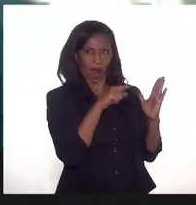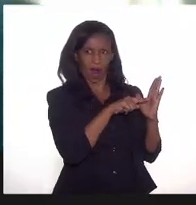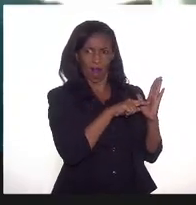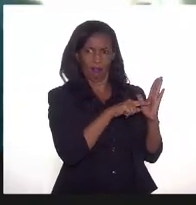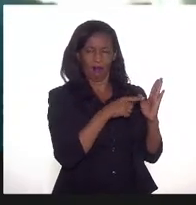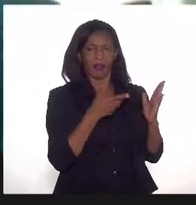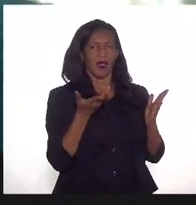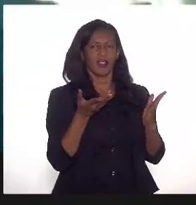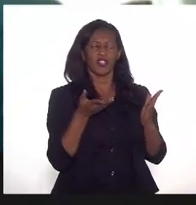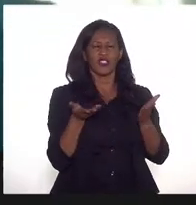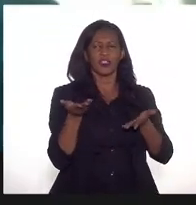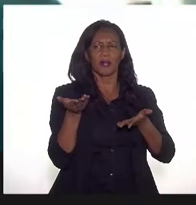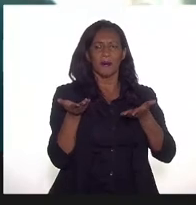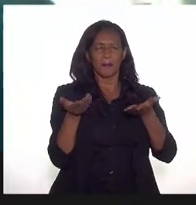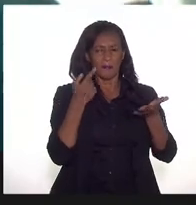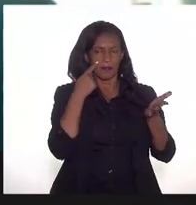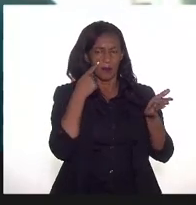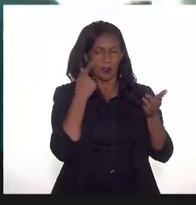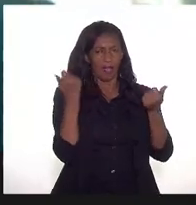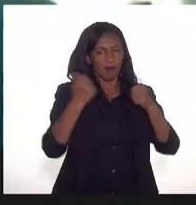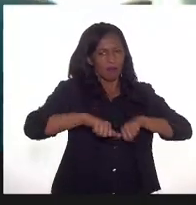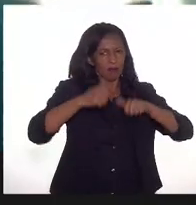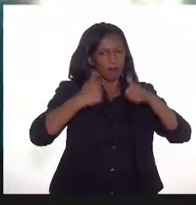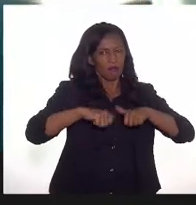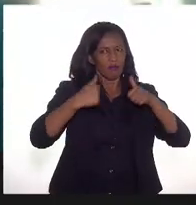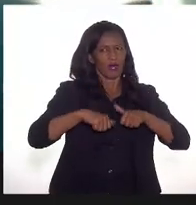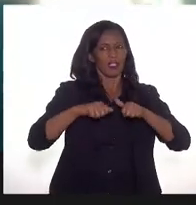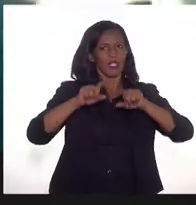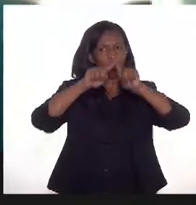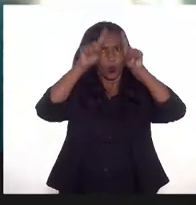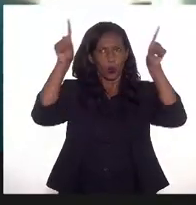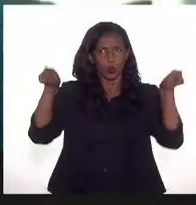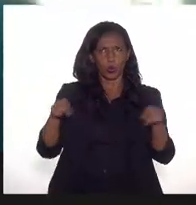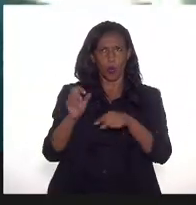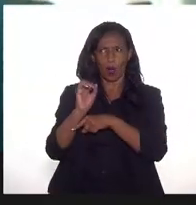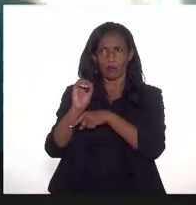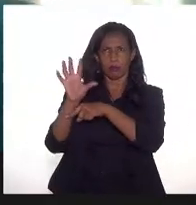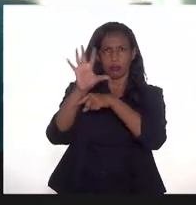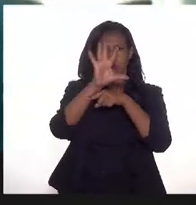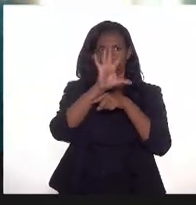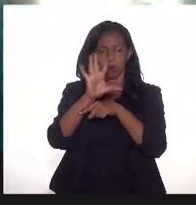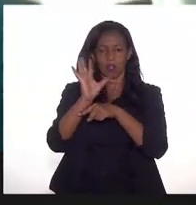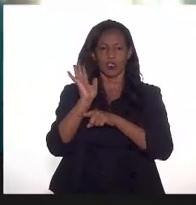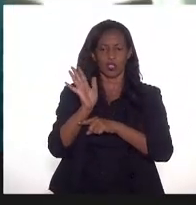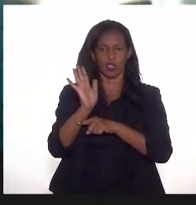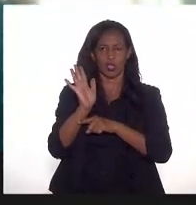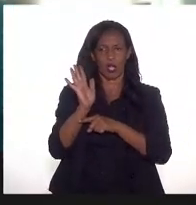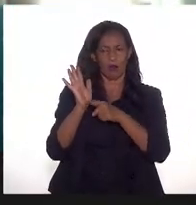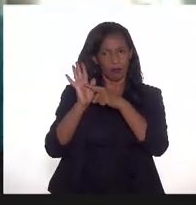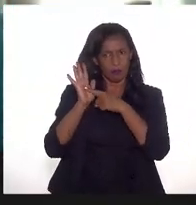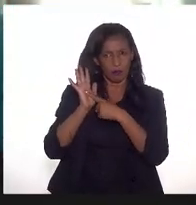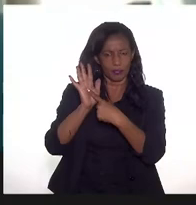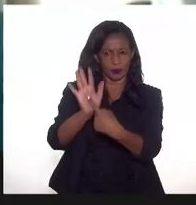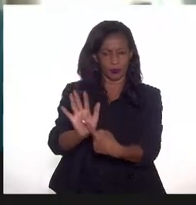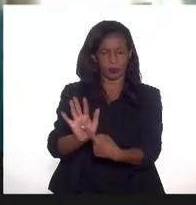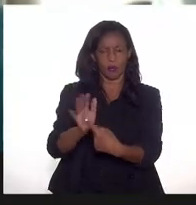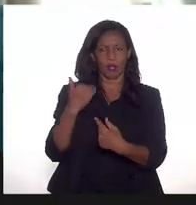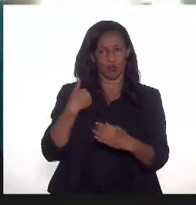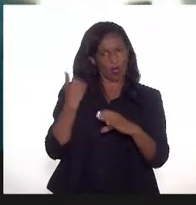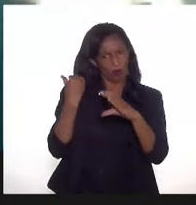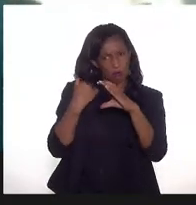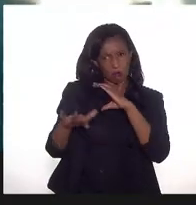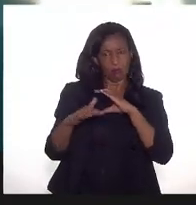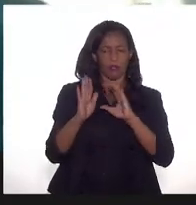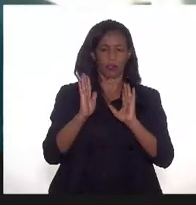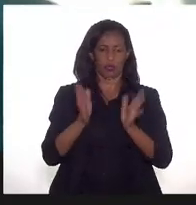baseado nos trabalhos, nos estão sendo apresentados, eu já encaminhei para o e-mail que vossa excelência nos enviou, então não vou me delongar.